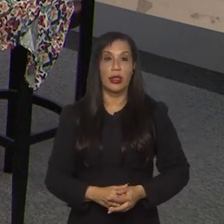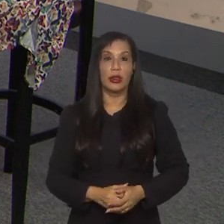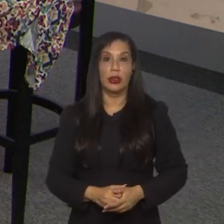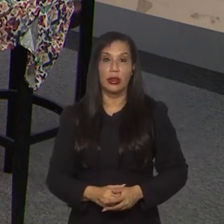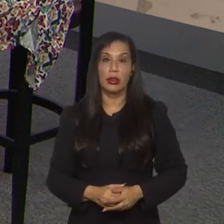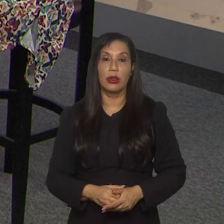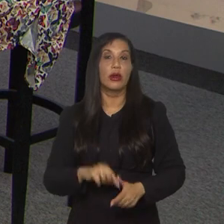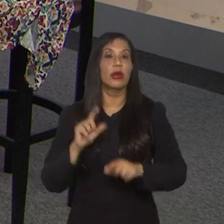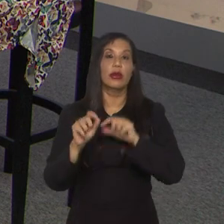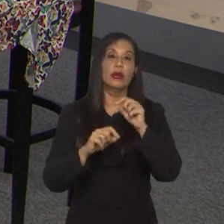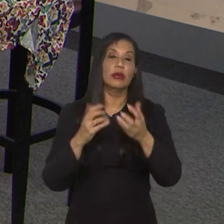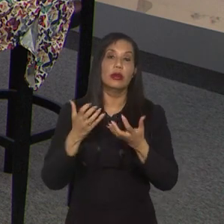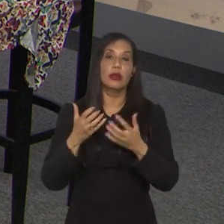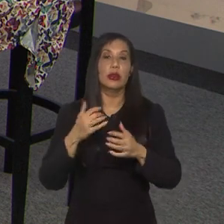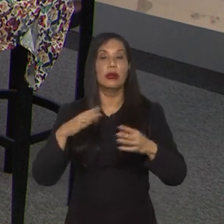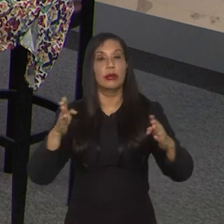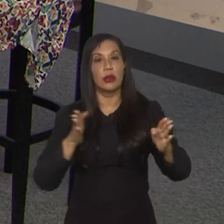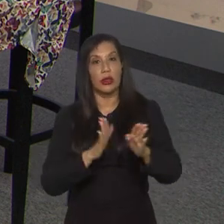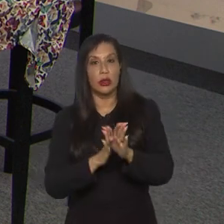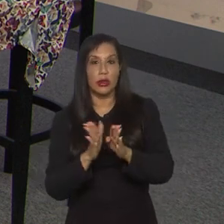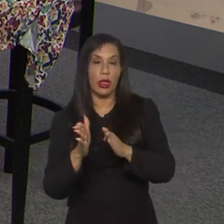o que você espera de Jamaica,